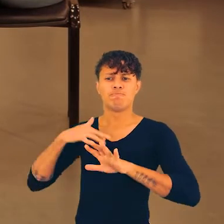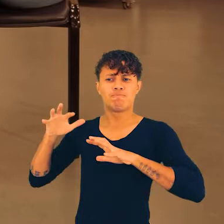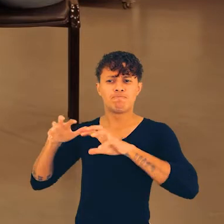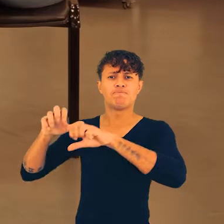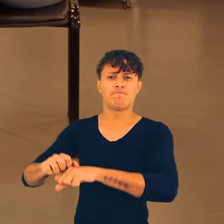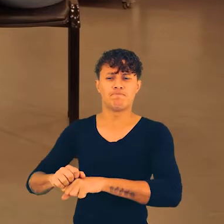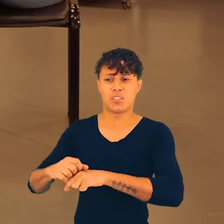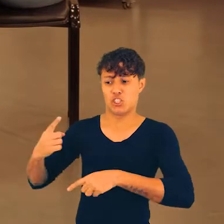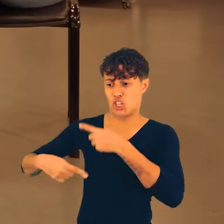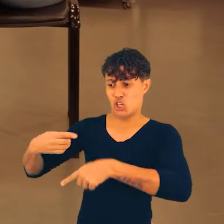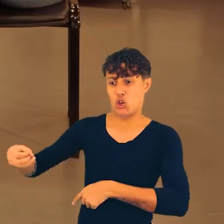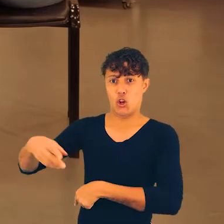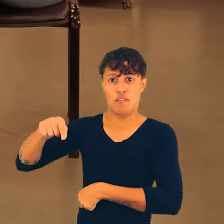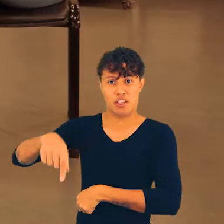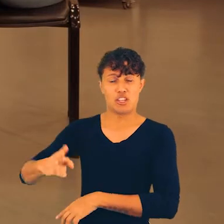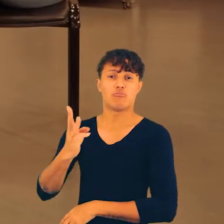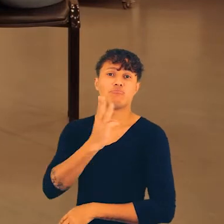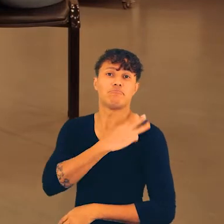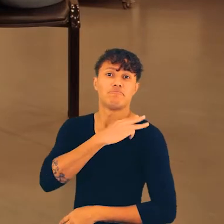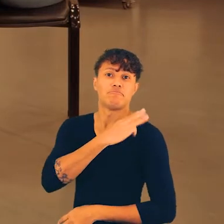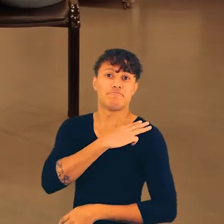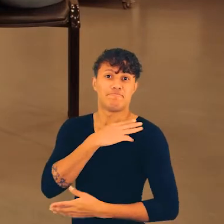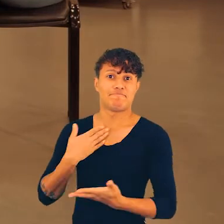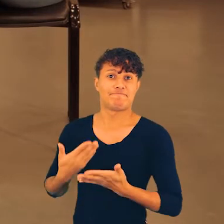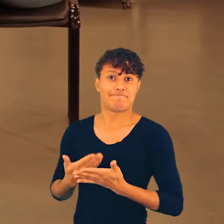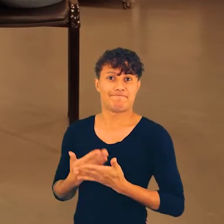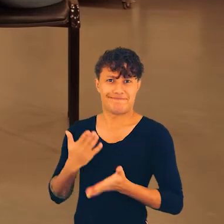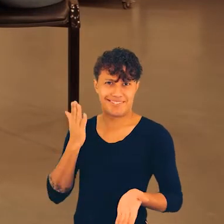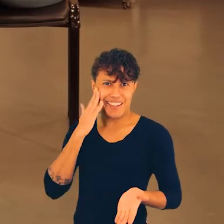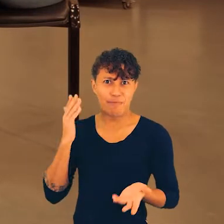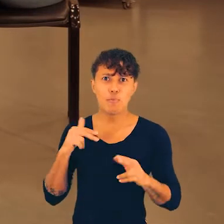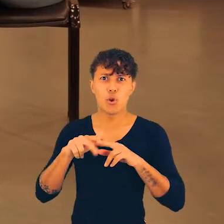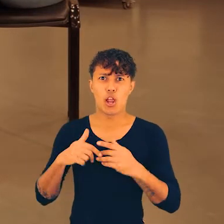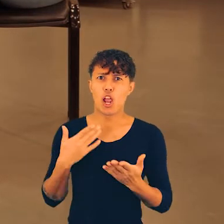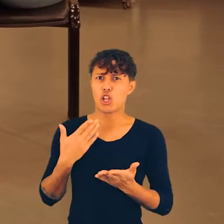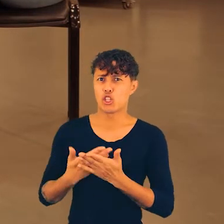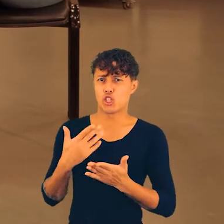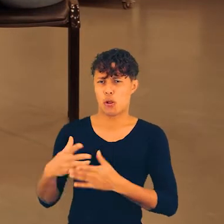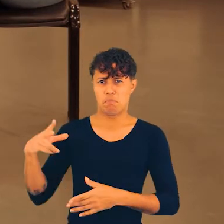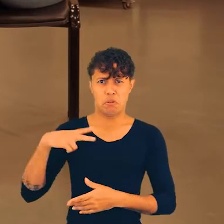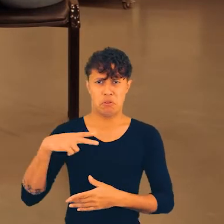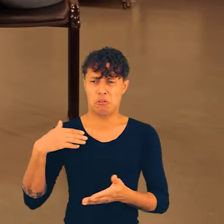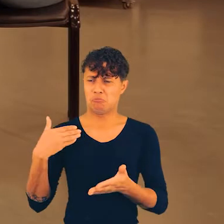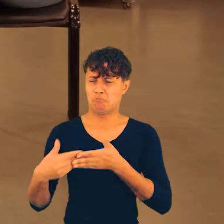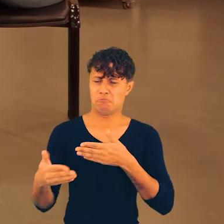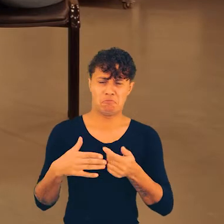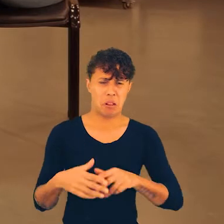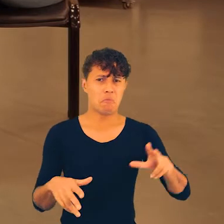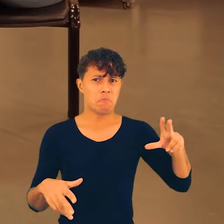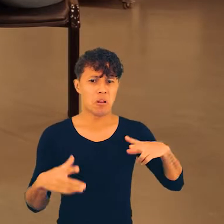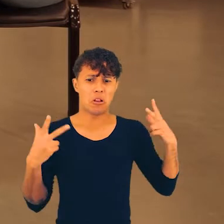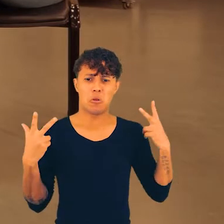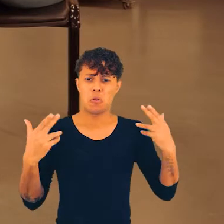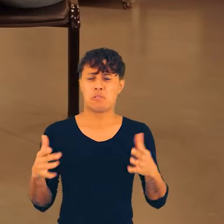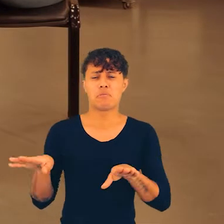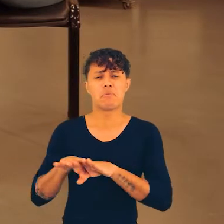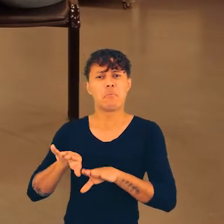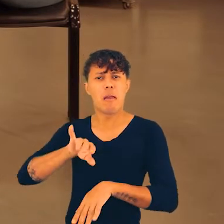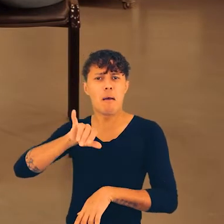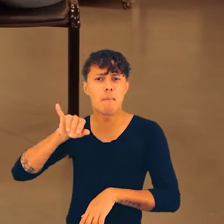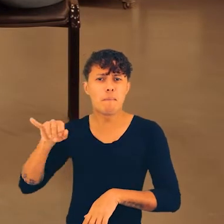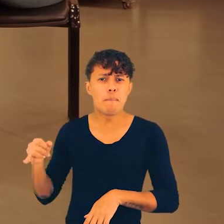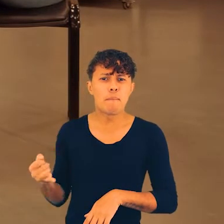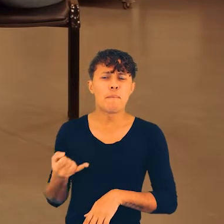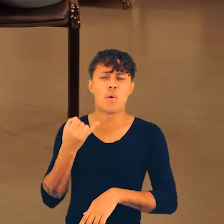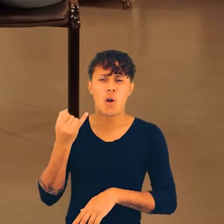espaço, essa nova geração, sobretudo, que está no ensino médio, sabe? Tanto das escolas públicas quanto das escolas privadas,